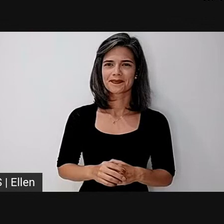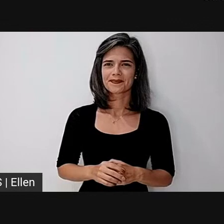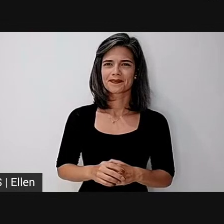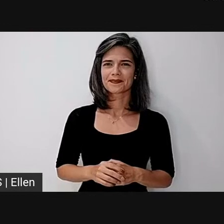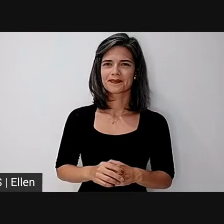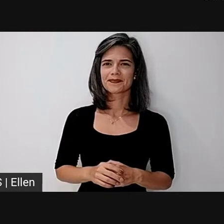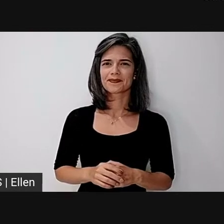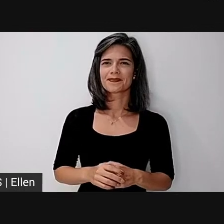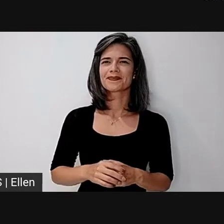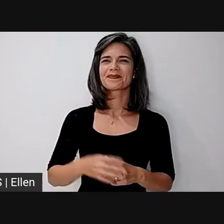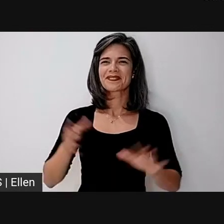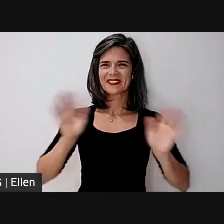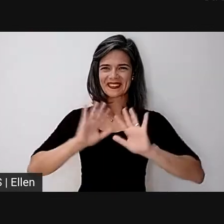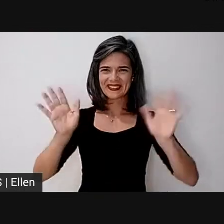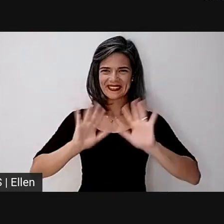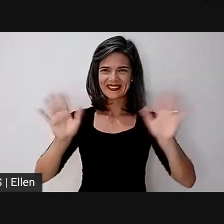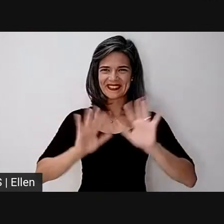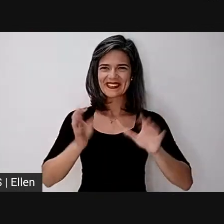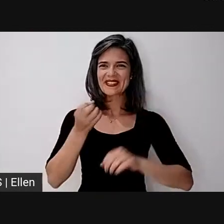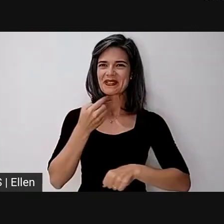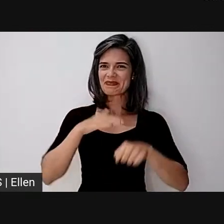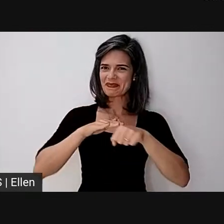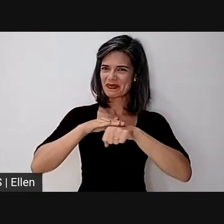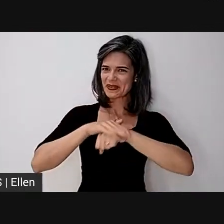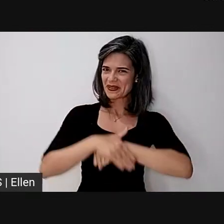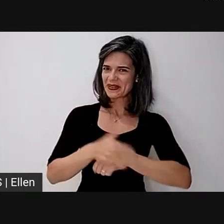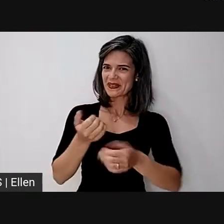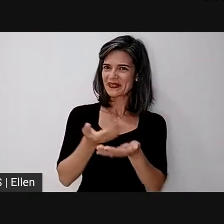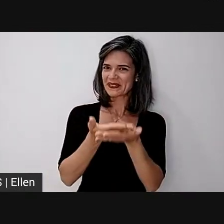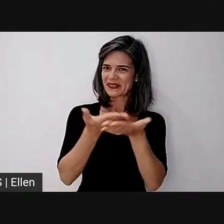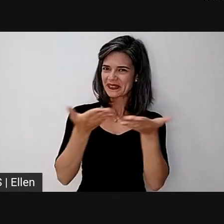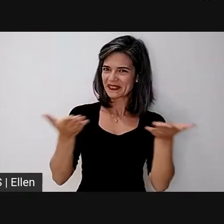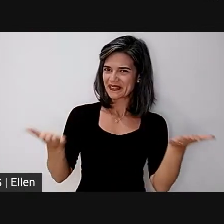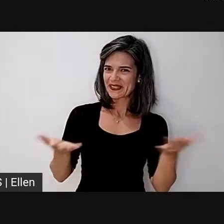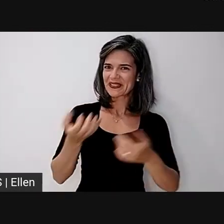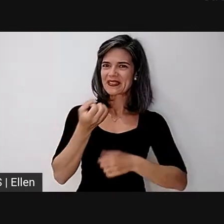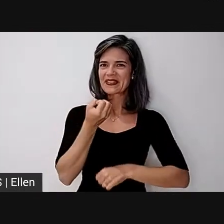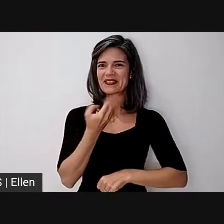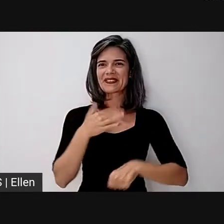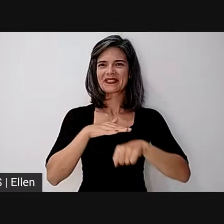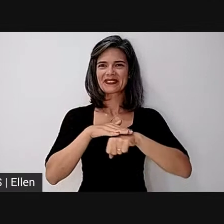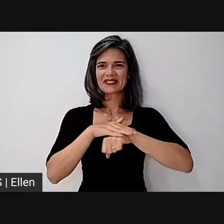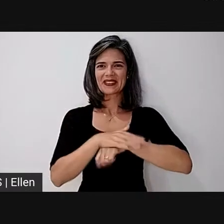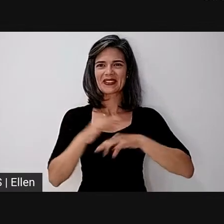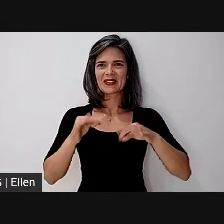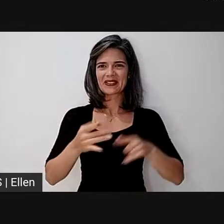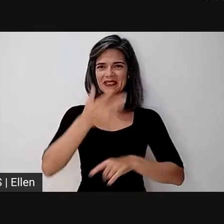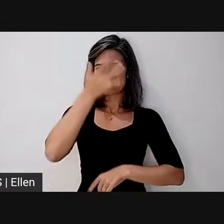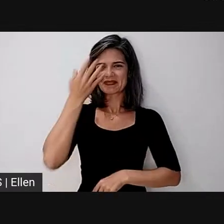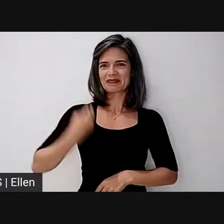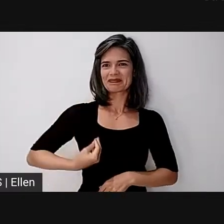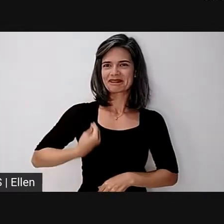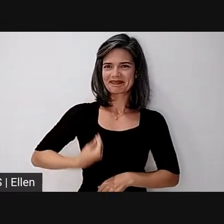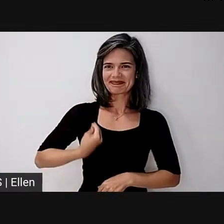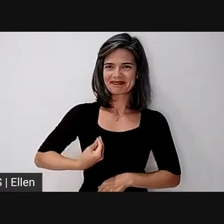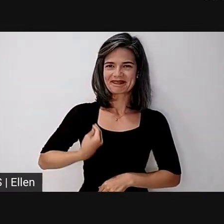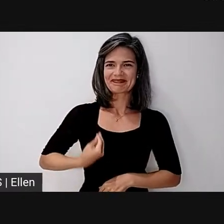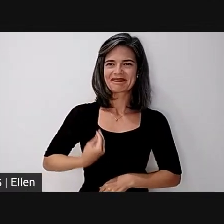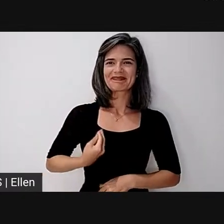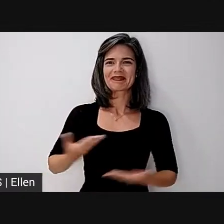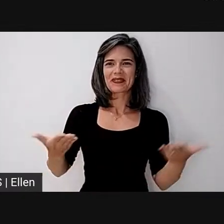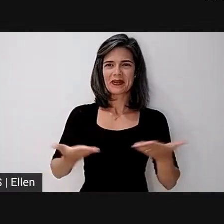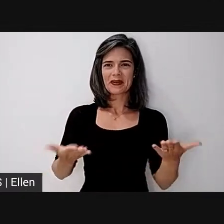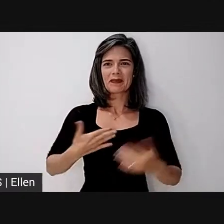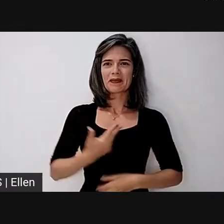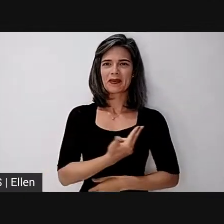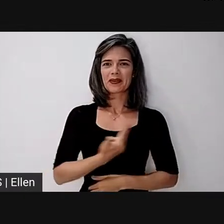Olá, boa noite a todos, boa noite a todas. Meu nome é Ednalva e eu sou a